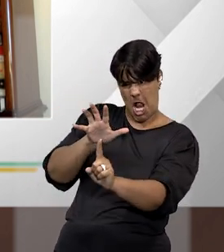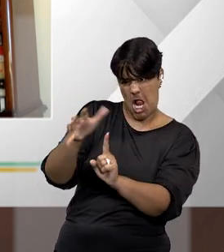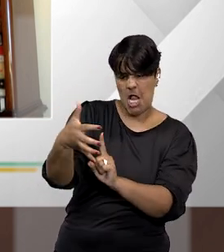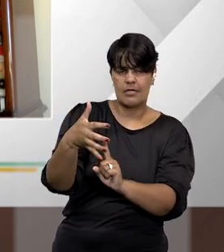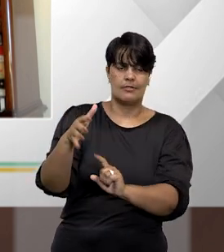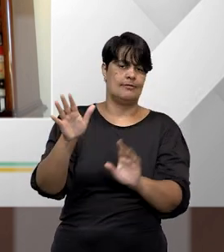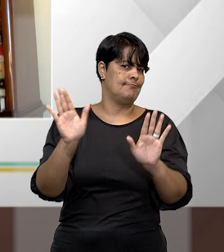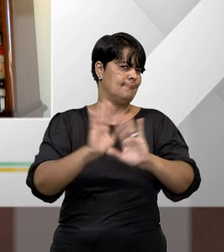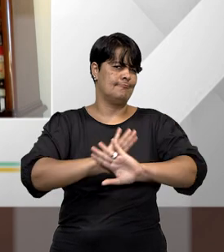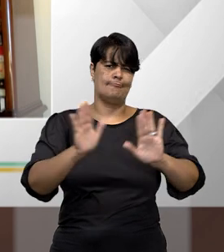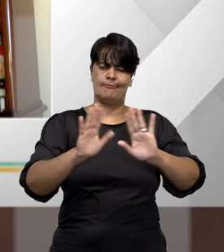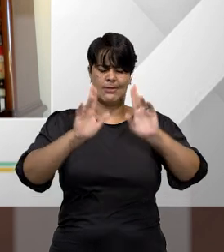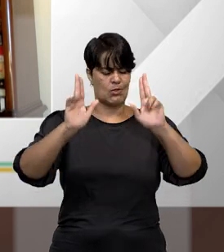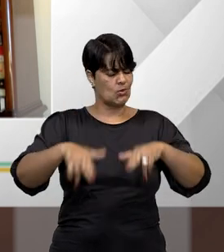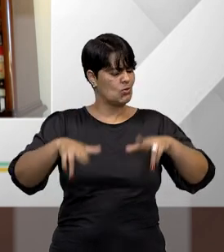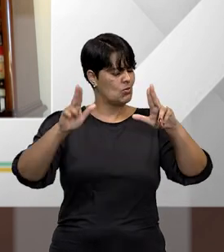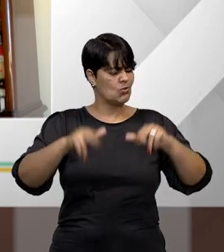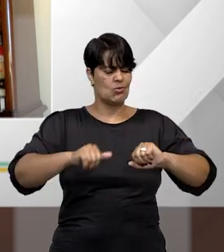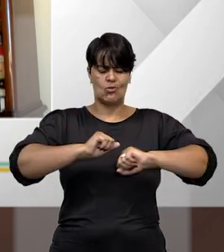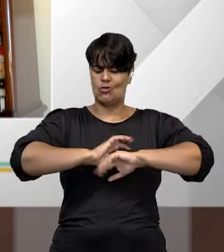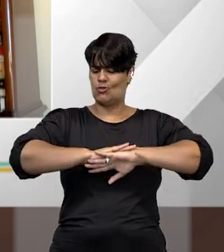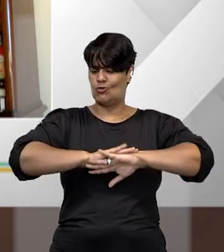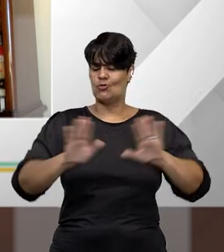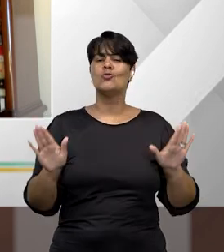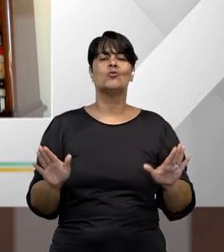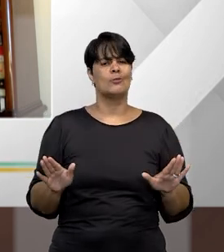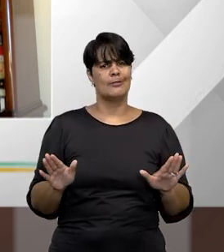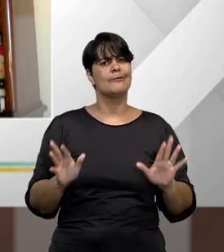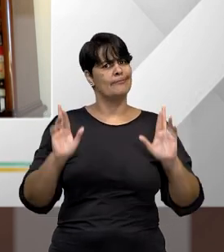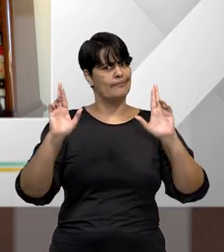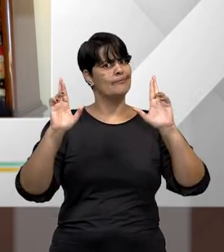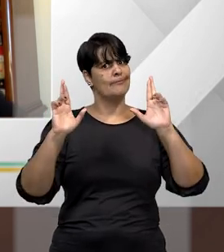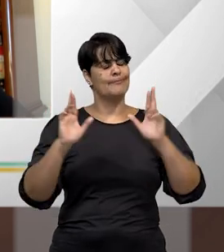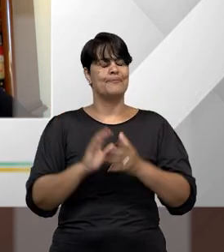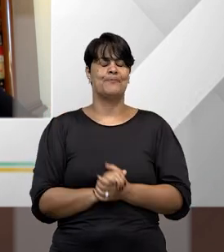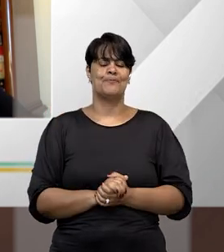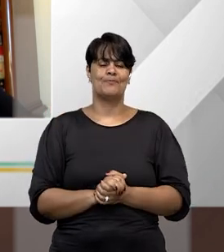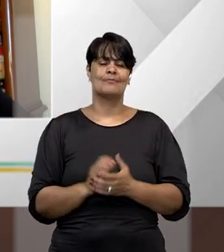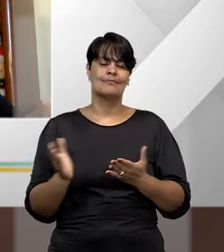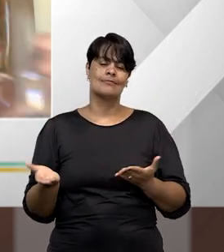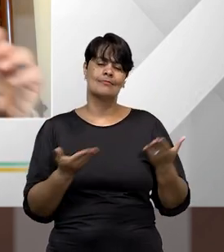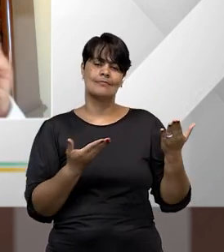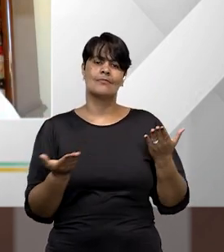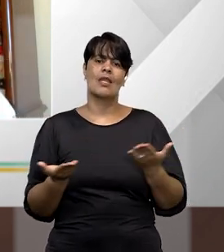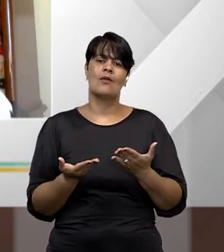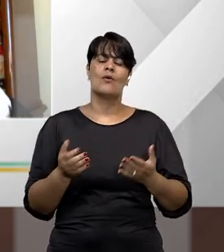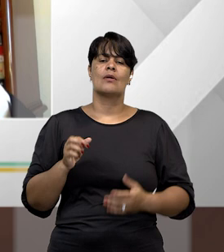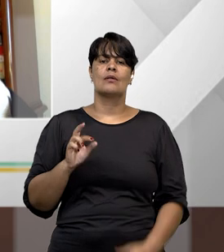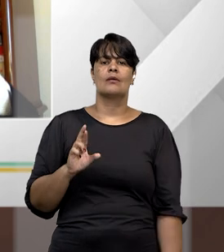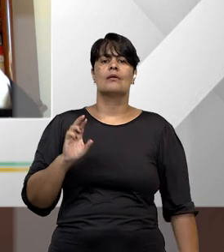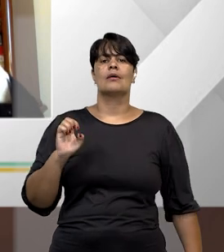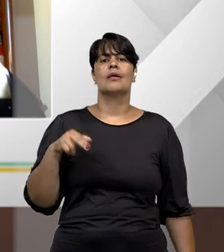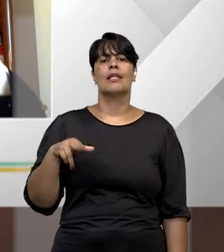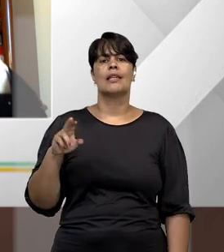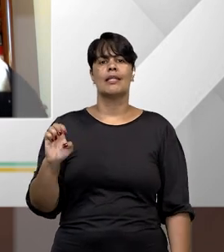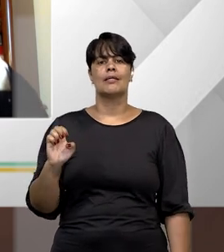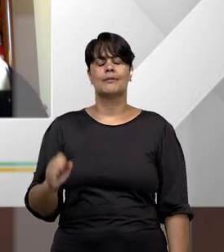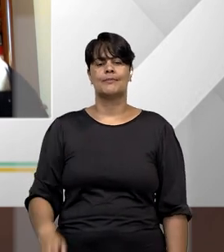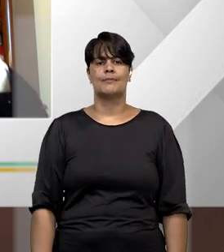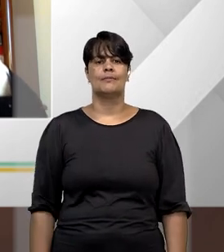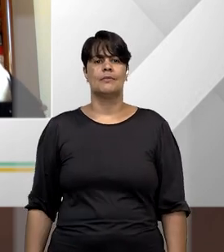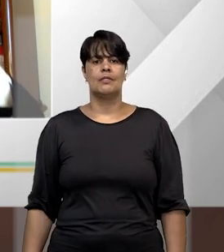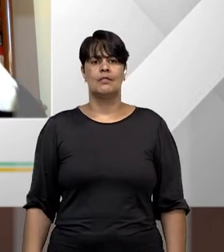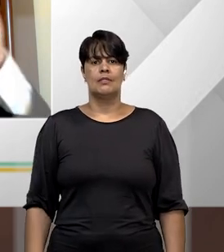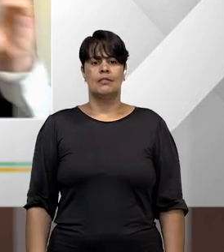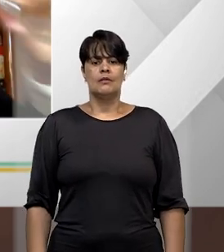lenta, como você mencionou, professor Ricardo. Agora, eu gostaria de ouvir o professor René Souza, por favor. não há